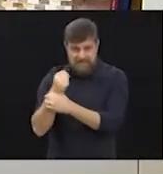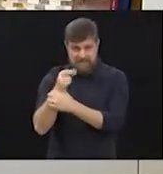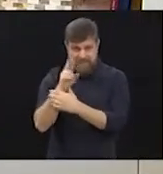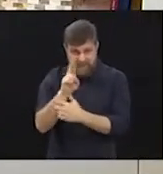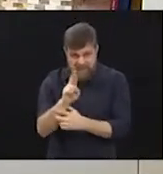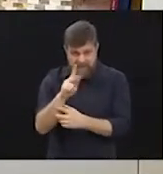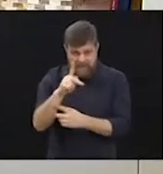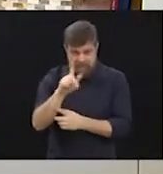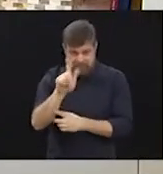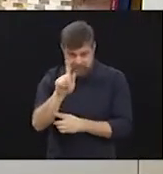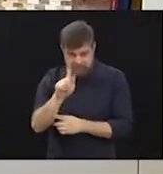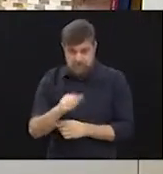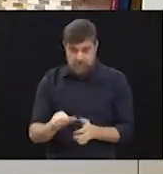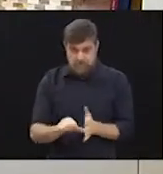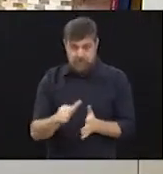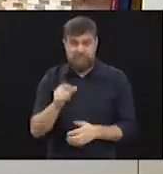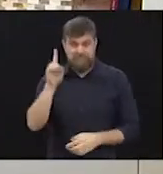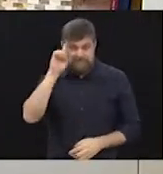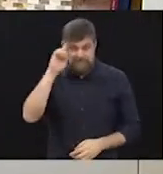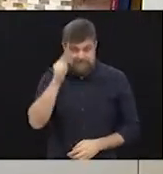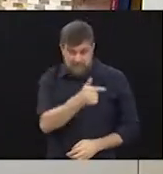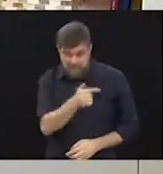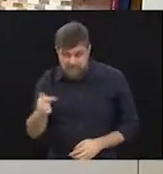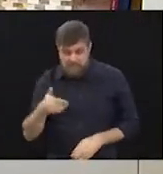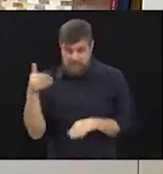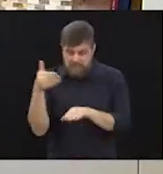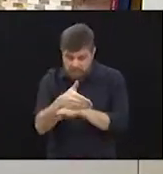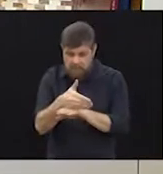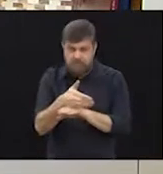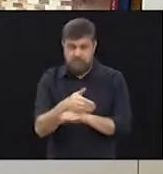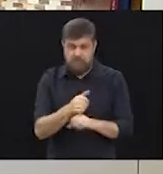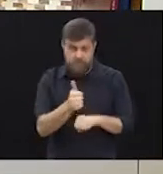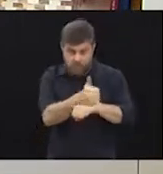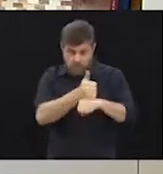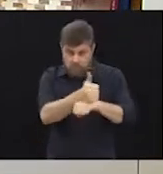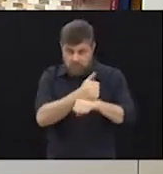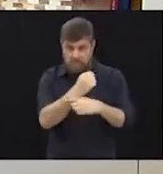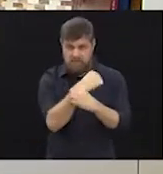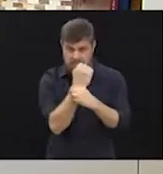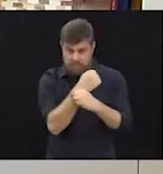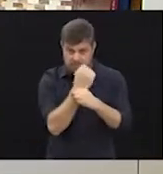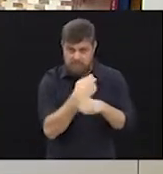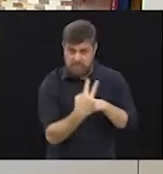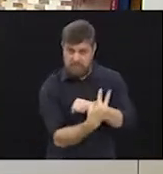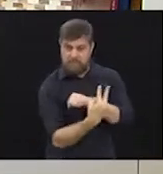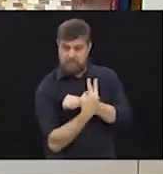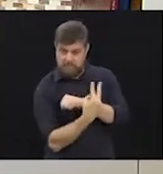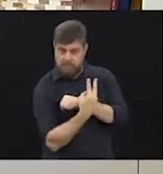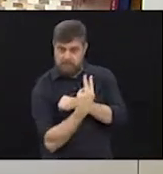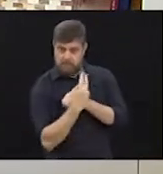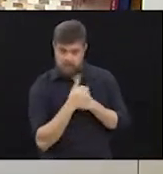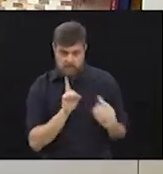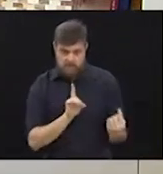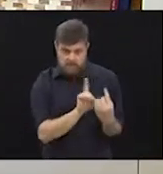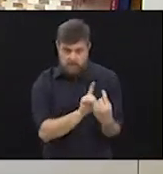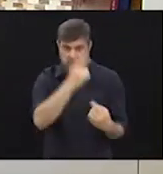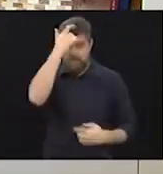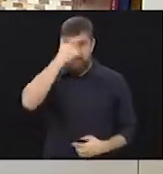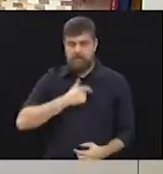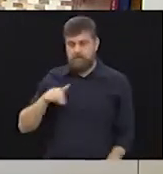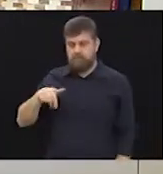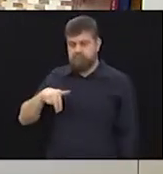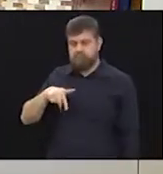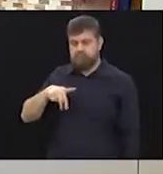uma vez por semana, que é o alongamento que me ajuda muito e faço caminhada